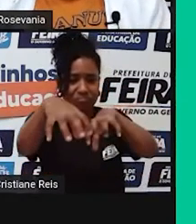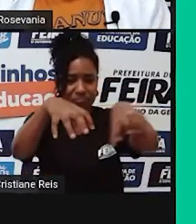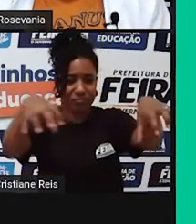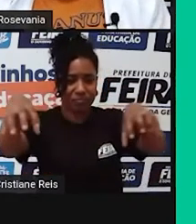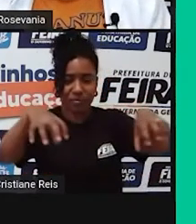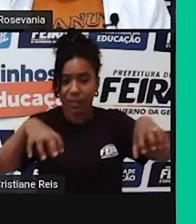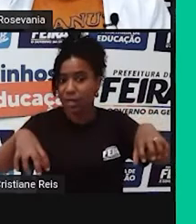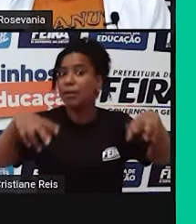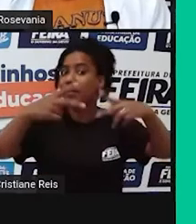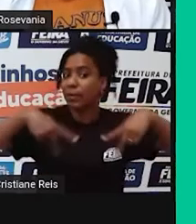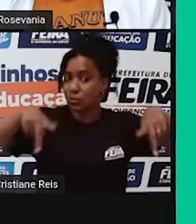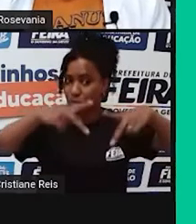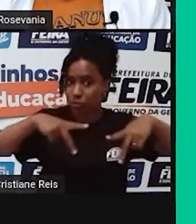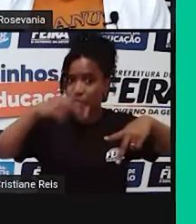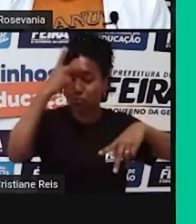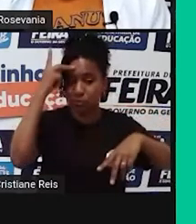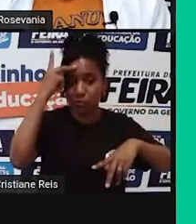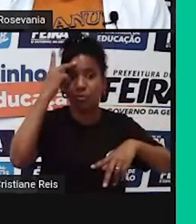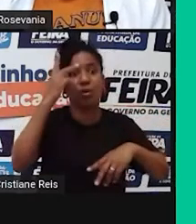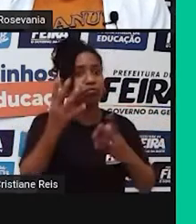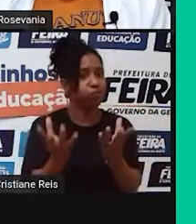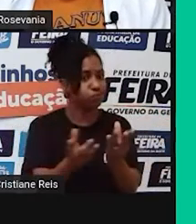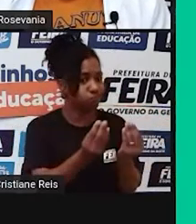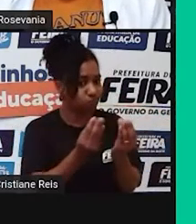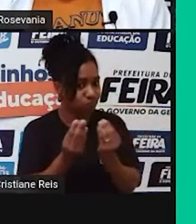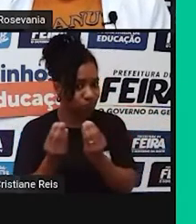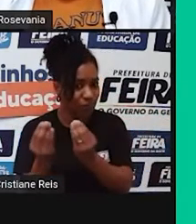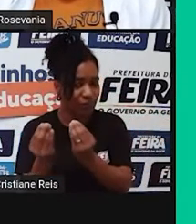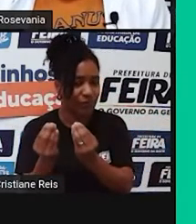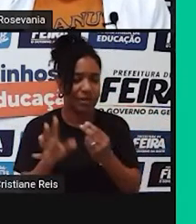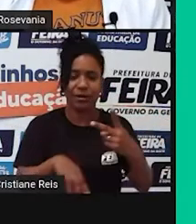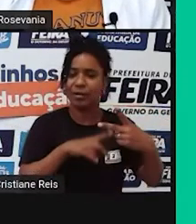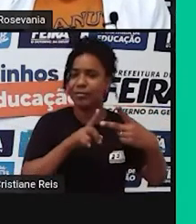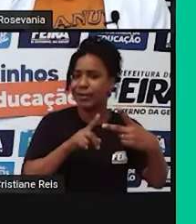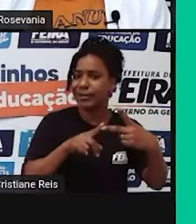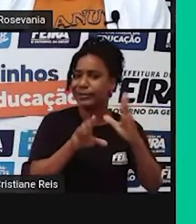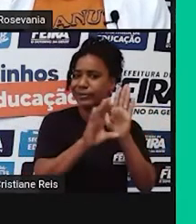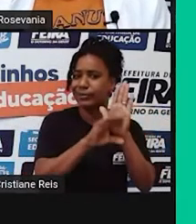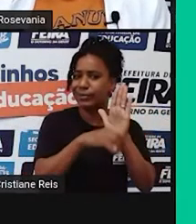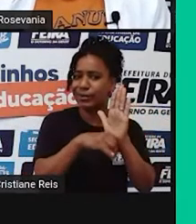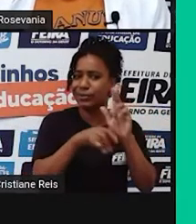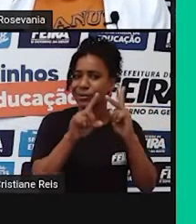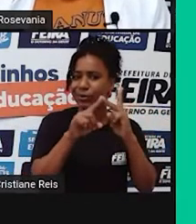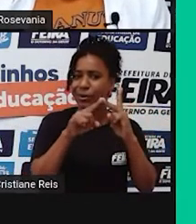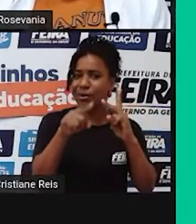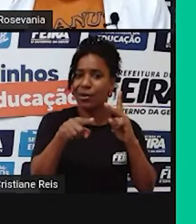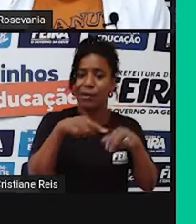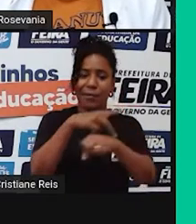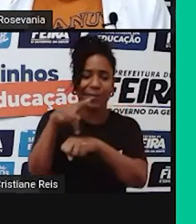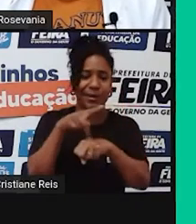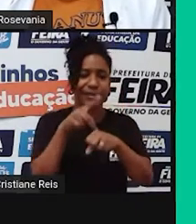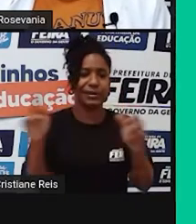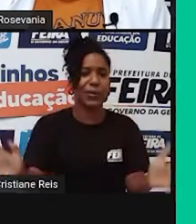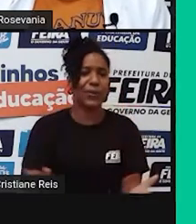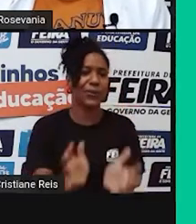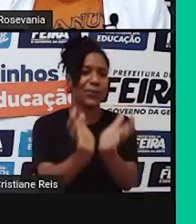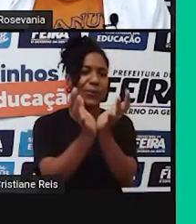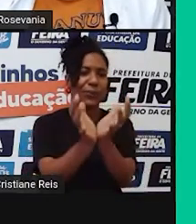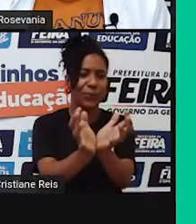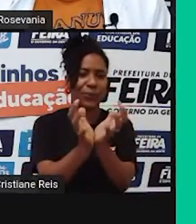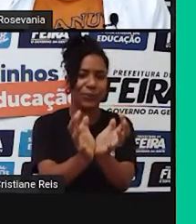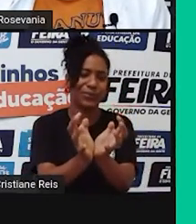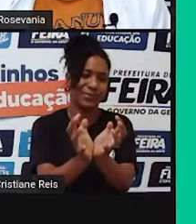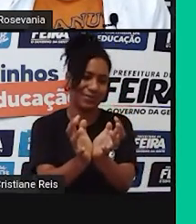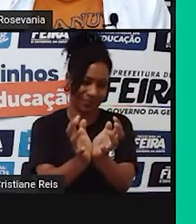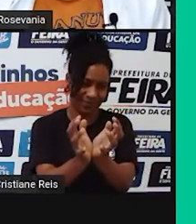Mas o país povoado, ele não tem a ver somente com a quantidade de habitantes, ele tem a ver com